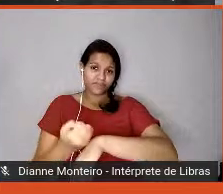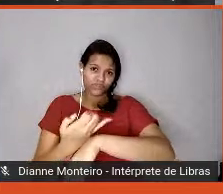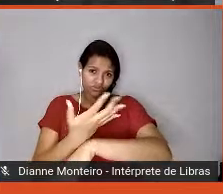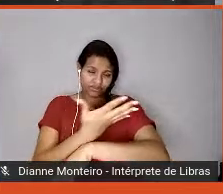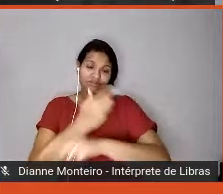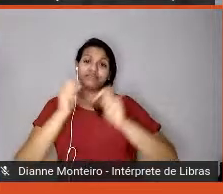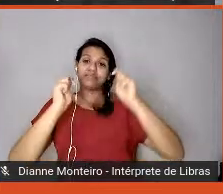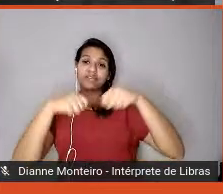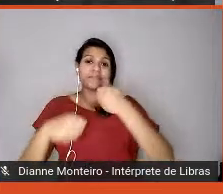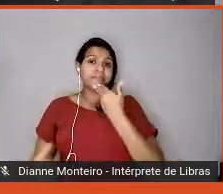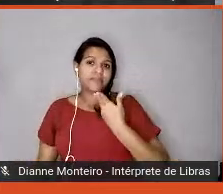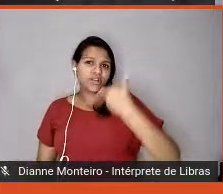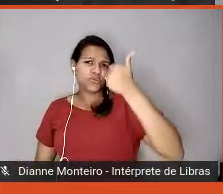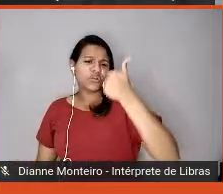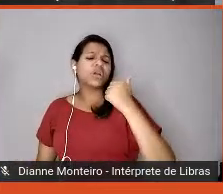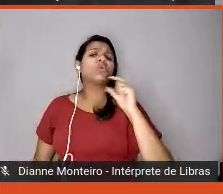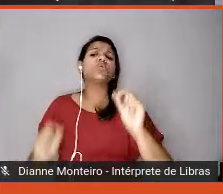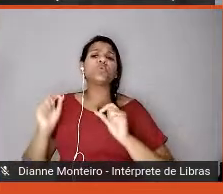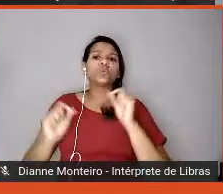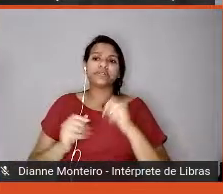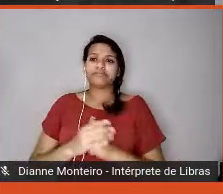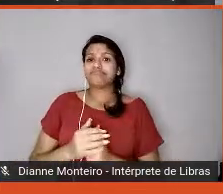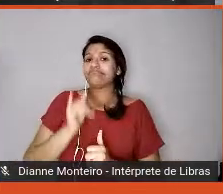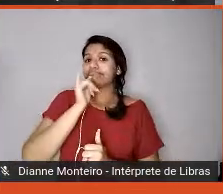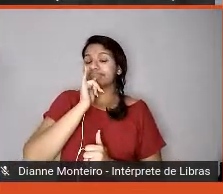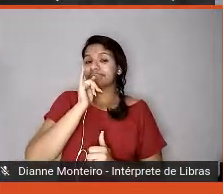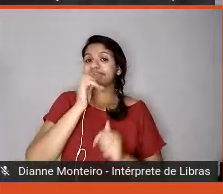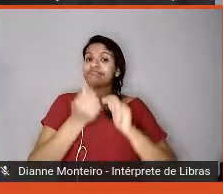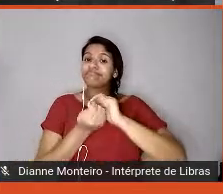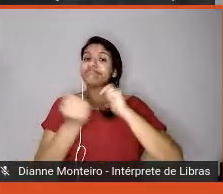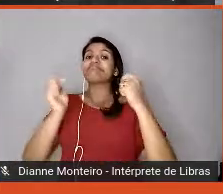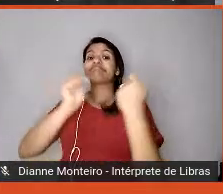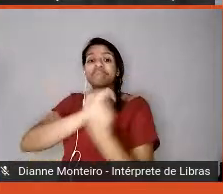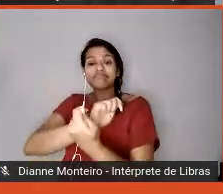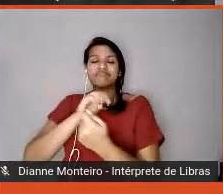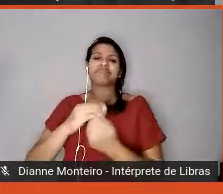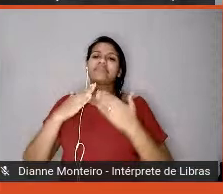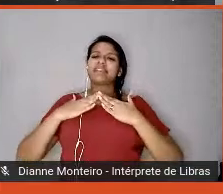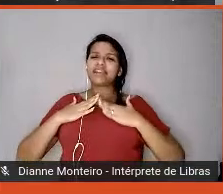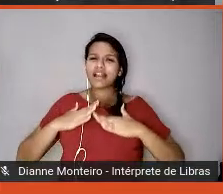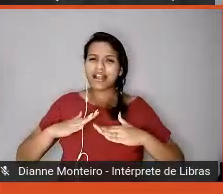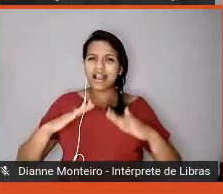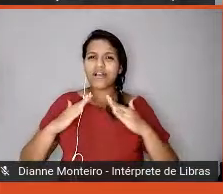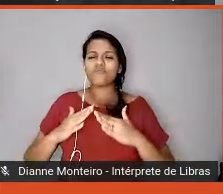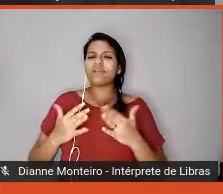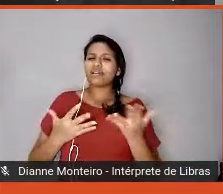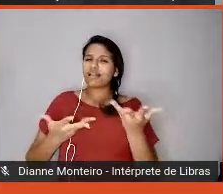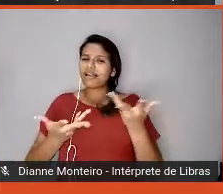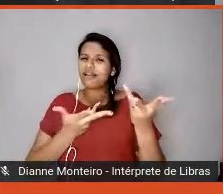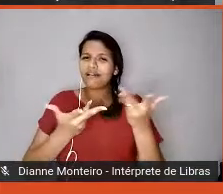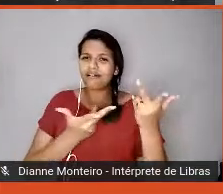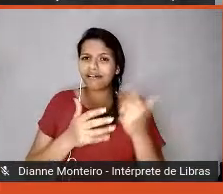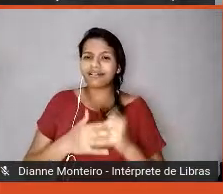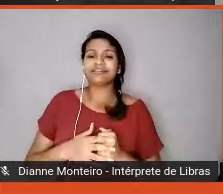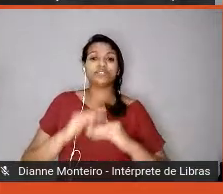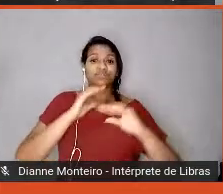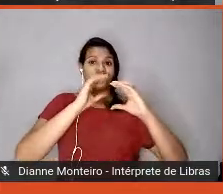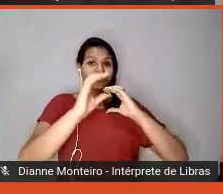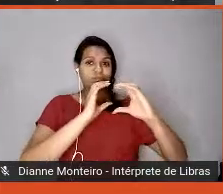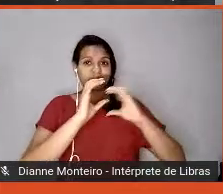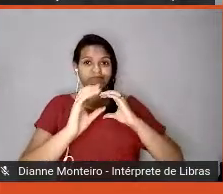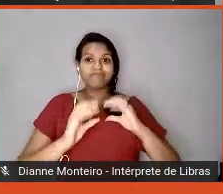Adaptabilidade, calma, carisma, comunicação, confiança, criatividade, decisões,